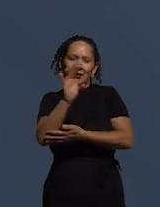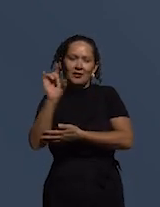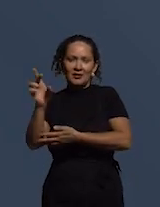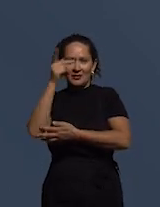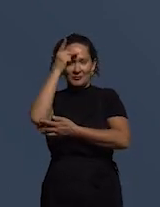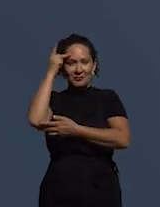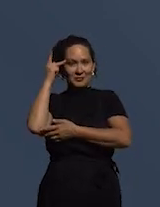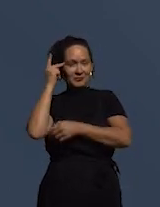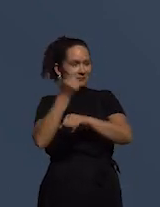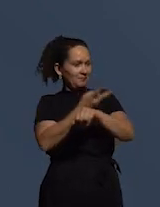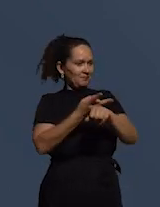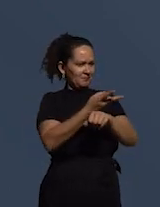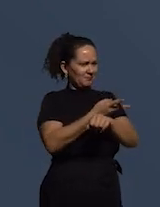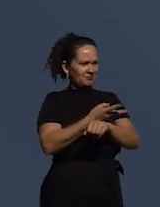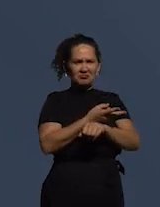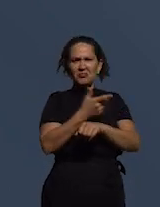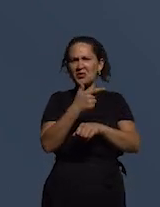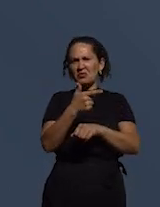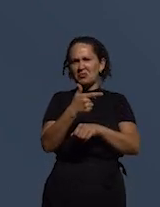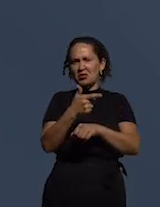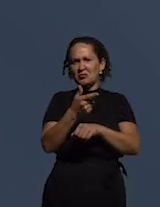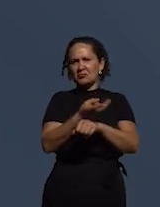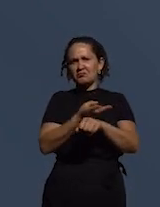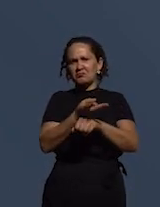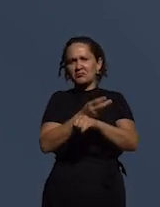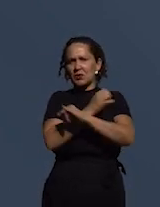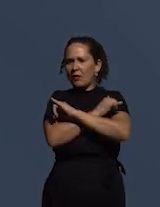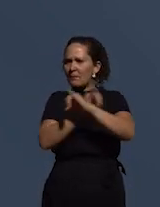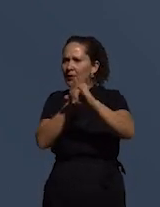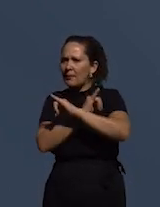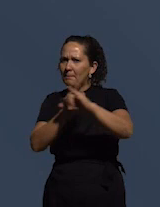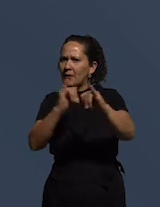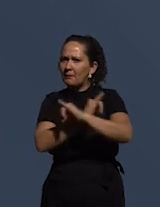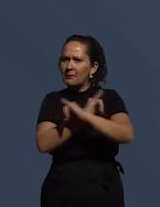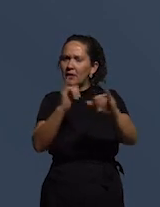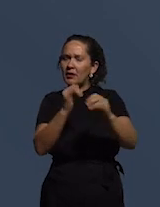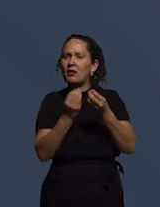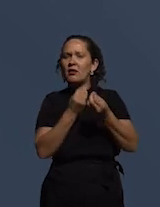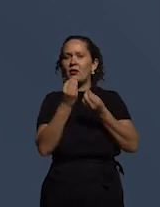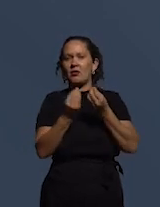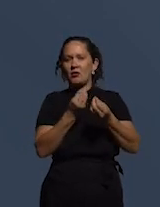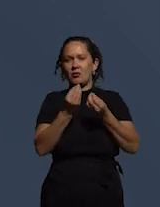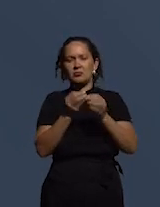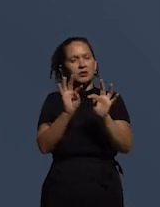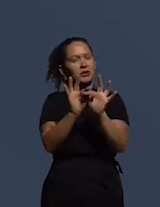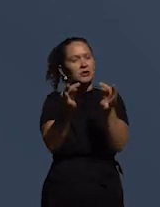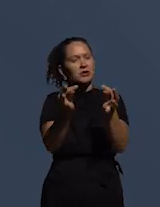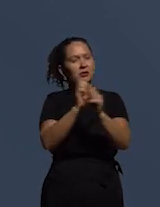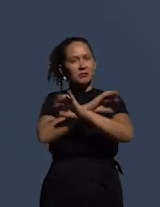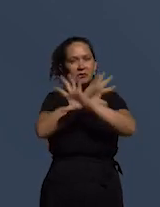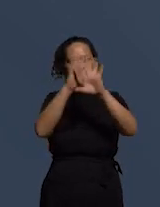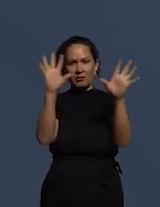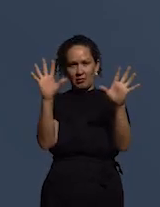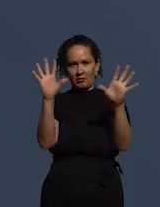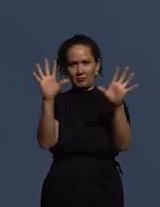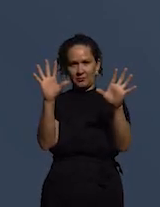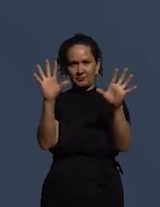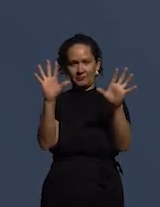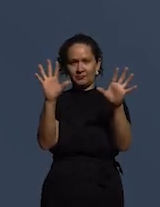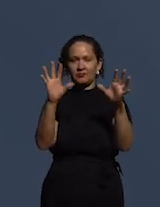busca e transmitindo essas informações de maneira mais fácil tornando